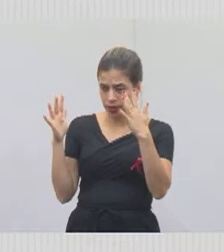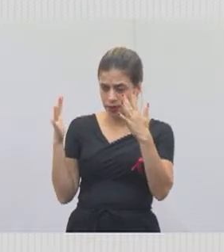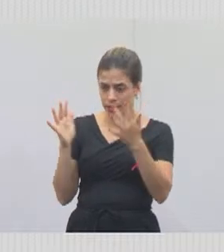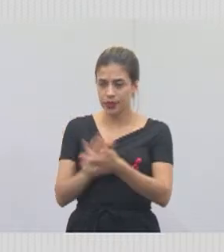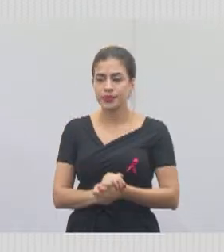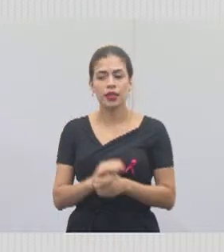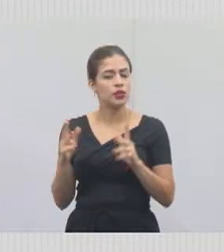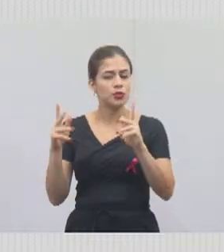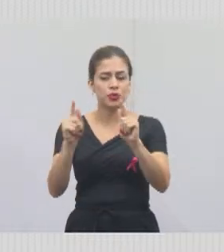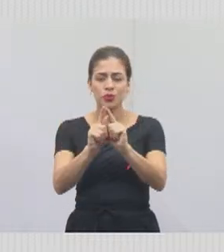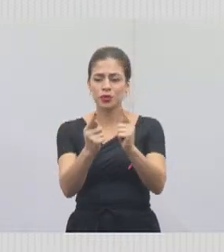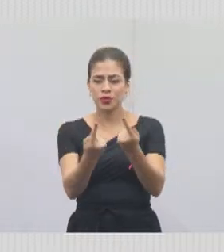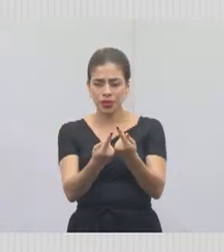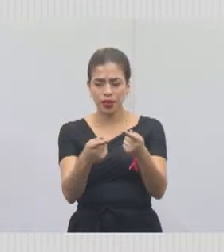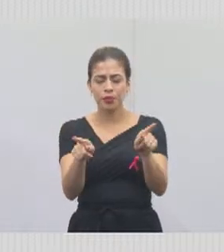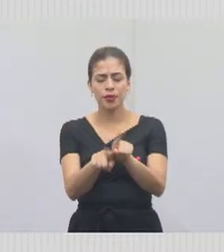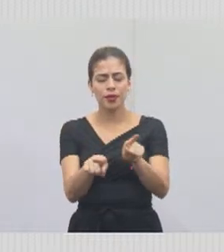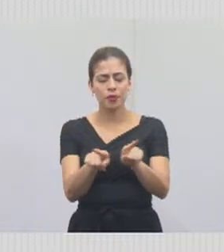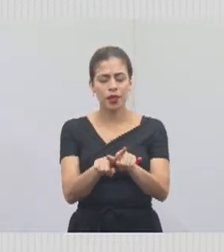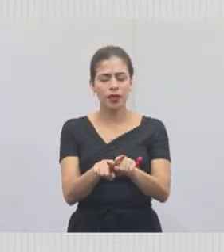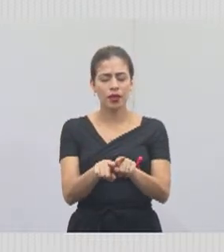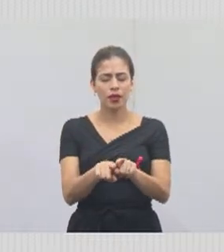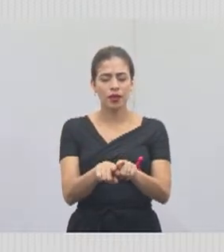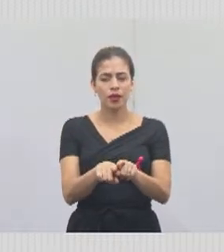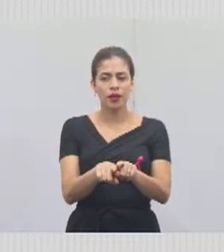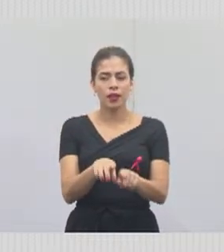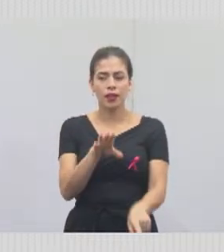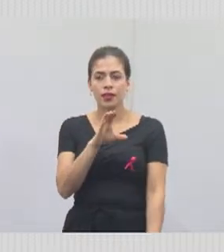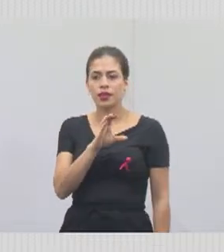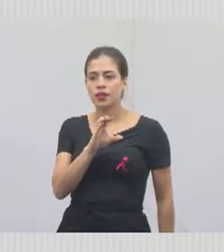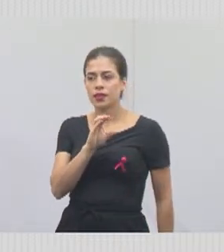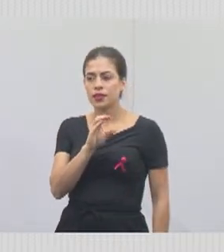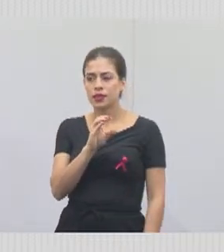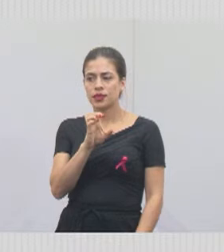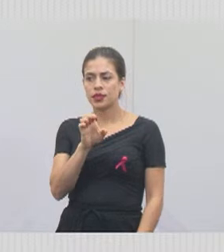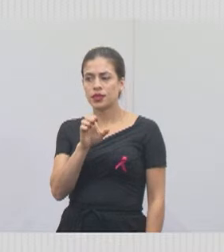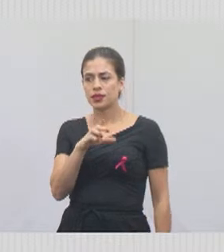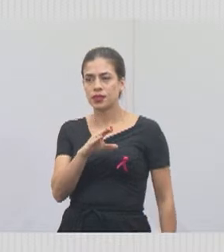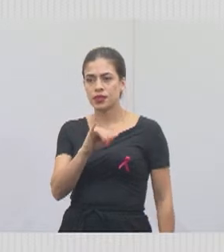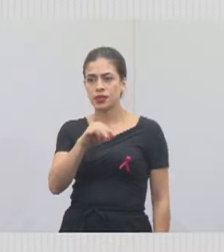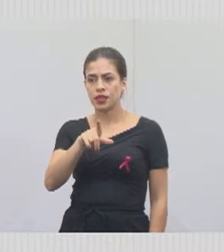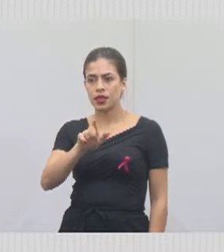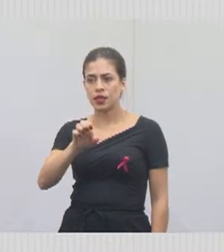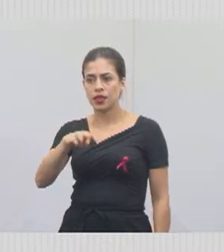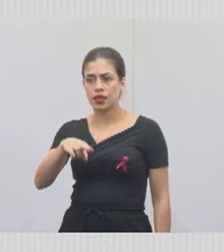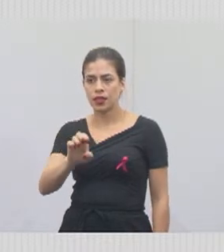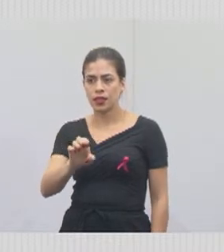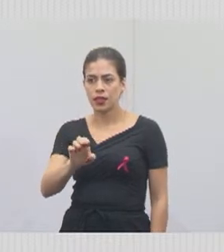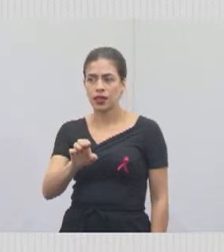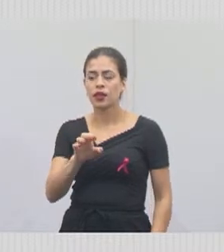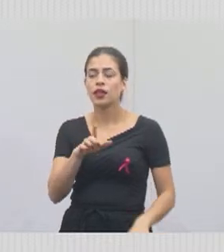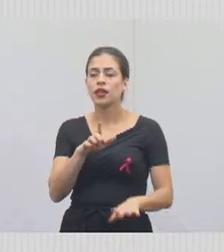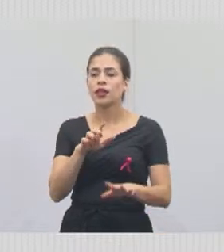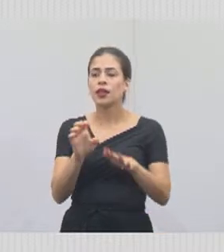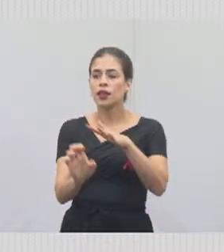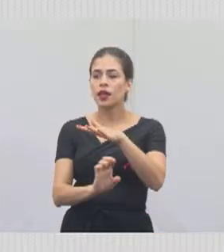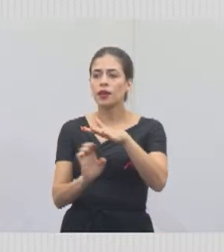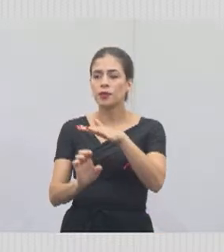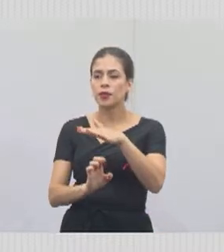toda a equipe e também a Cecilene de Souza Passos, da empresa